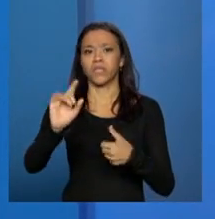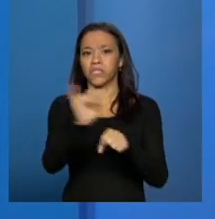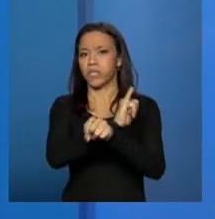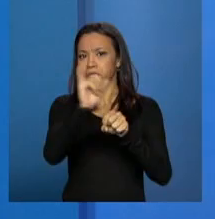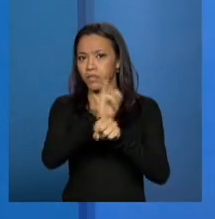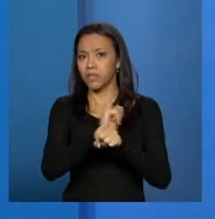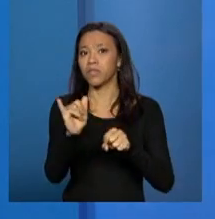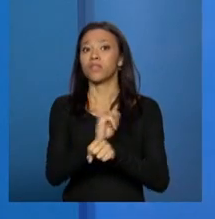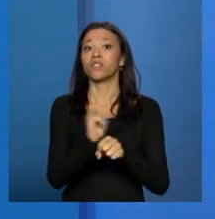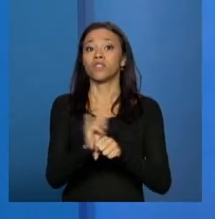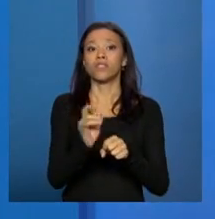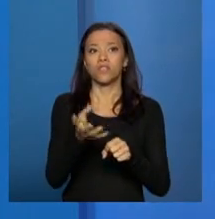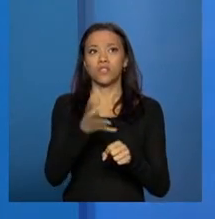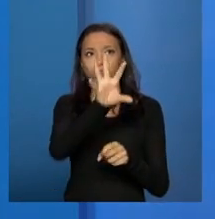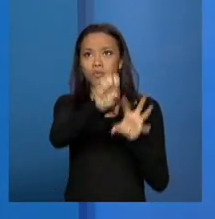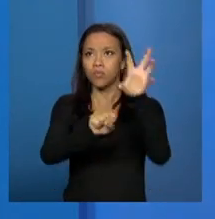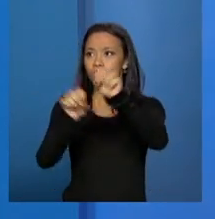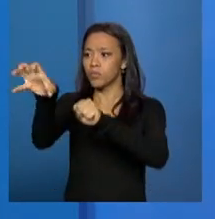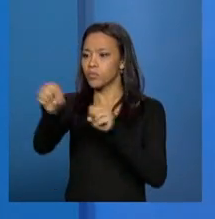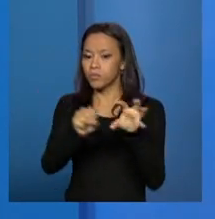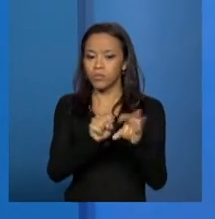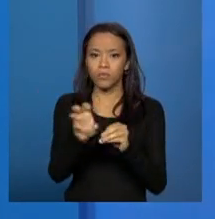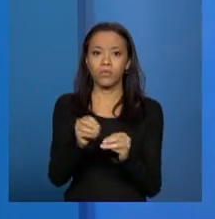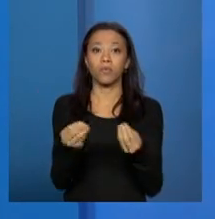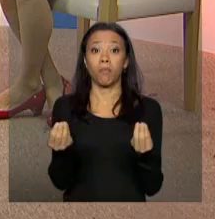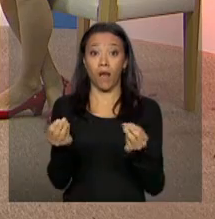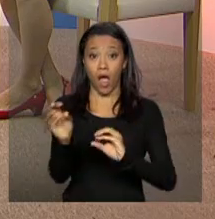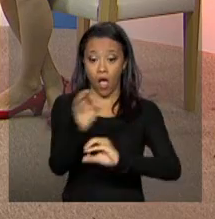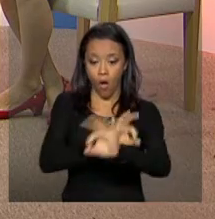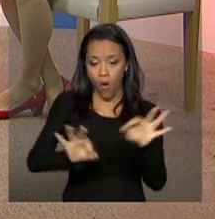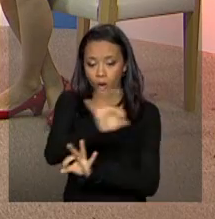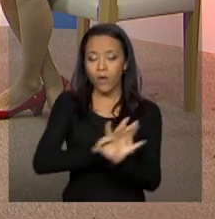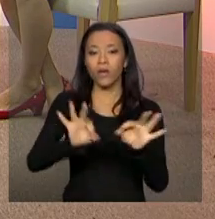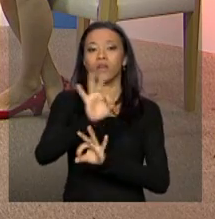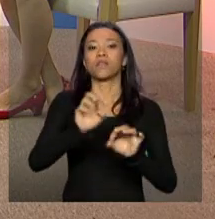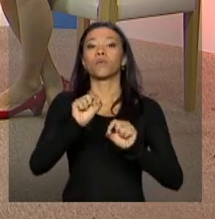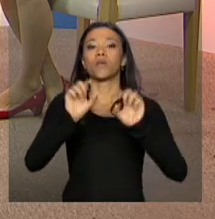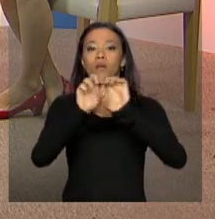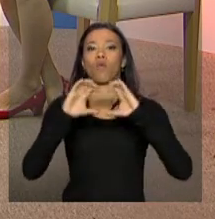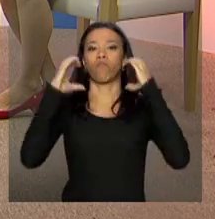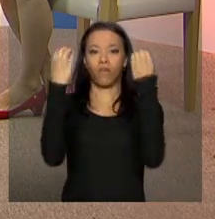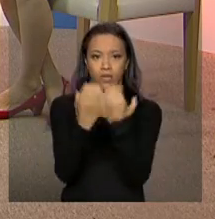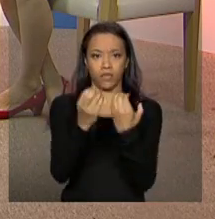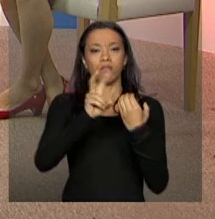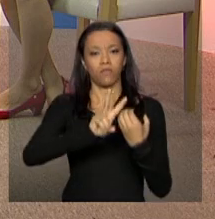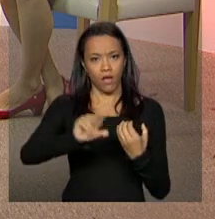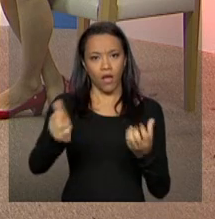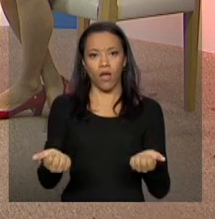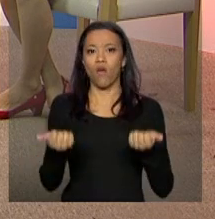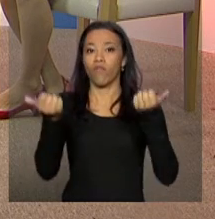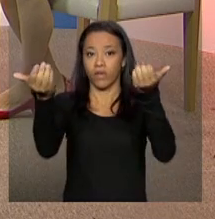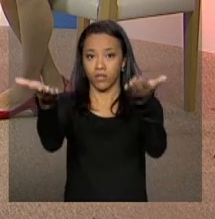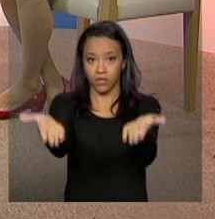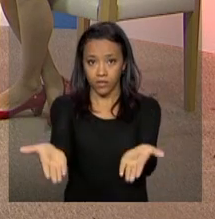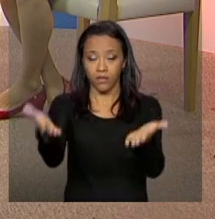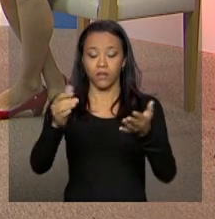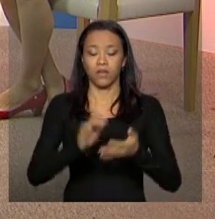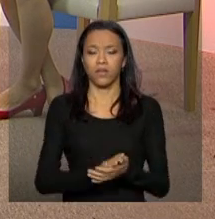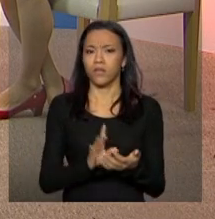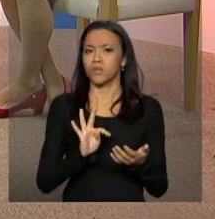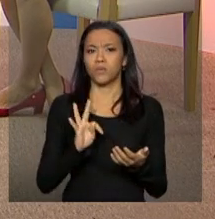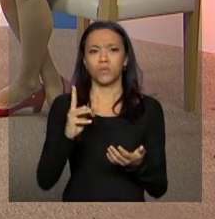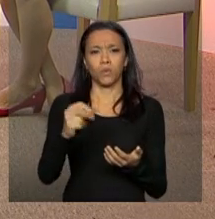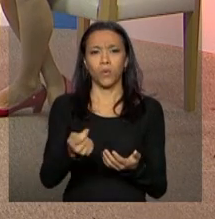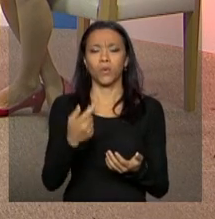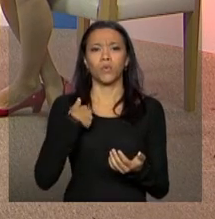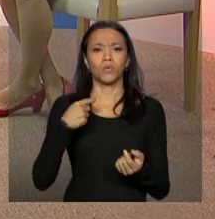realização da conferência. Então, nós estamos trabalhando nesse sentido, vamos disponibilizar, será utilizado toda a nossa